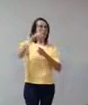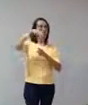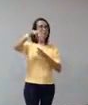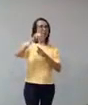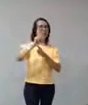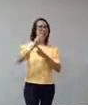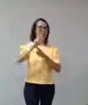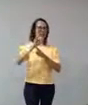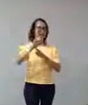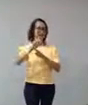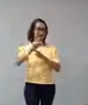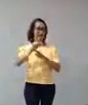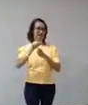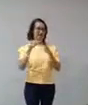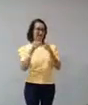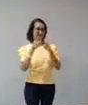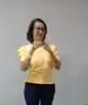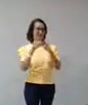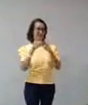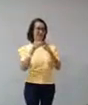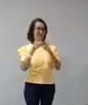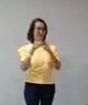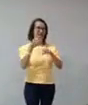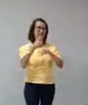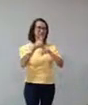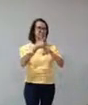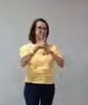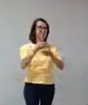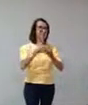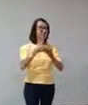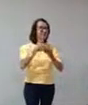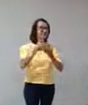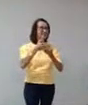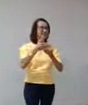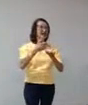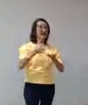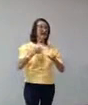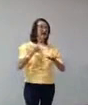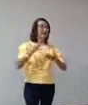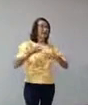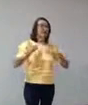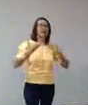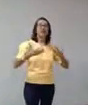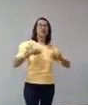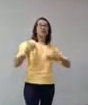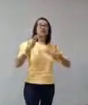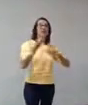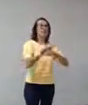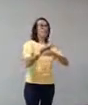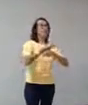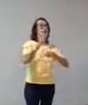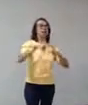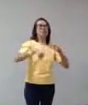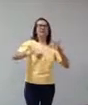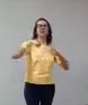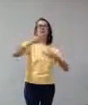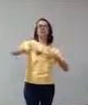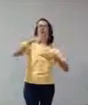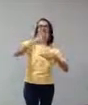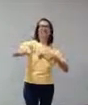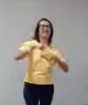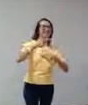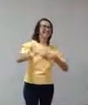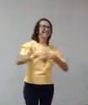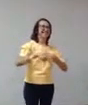pombinha. E aí, a exposição começou, aí eu comecei a me entusiasmar e comecei a procurar cada vez mais. Então, essa